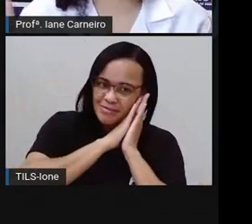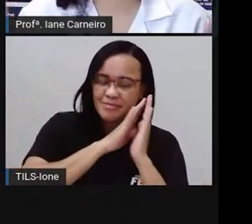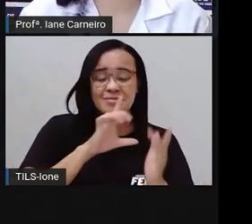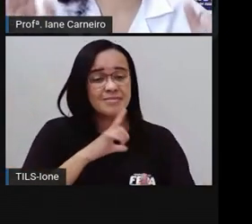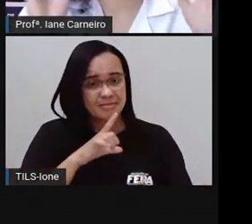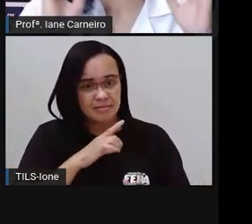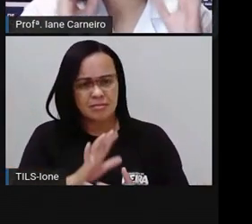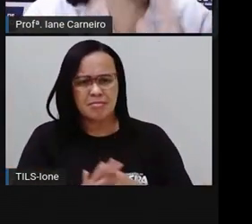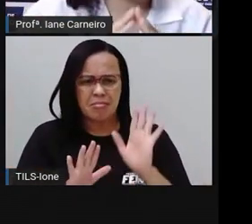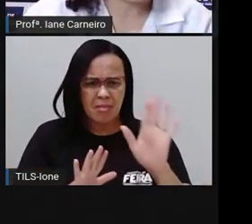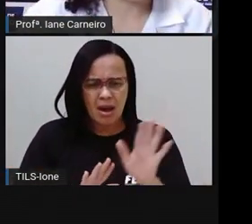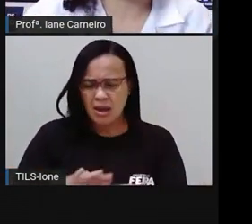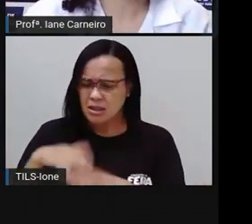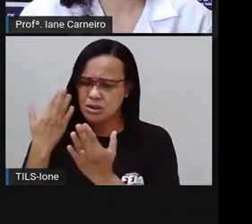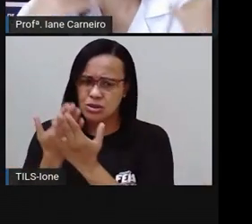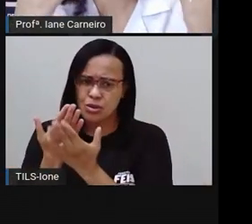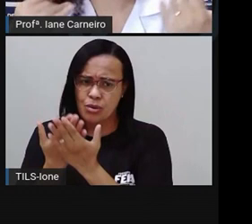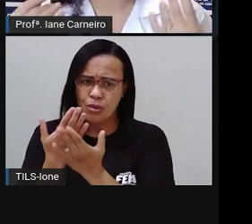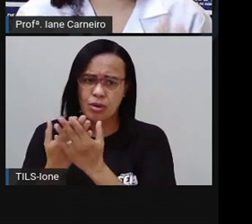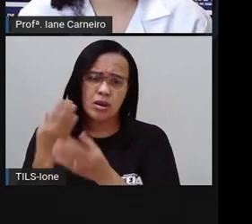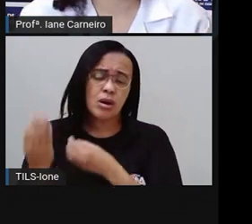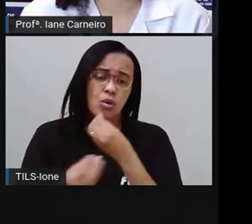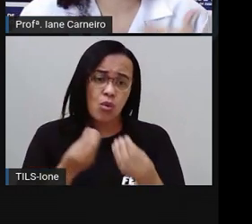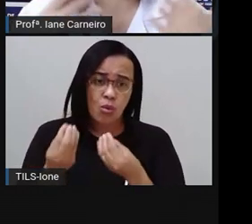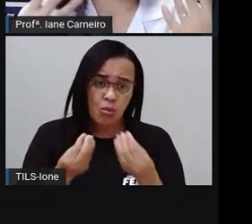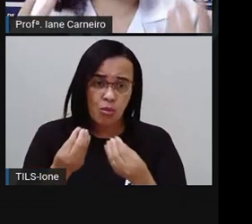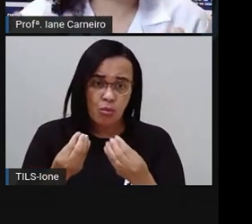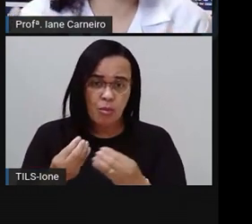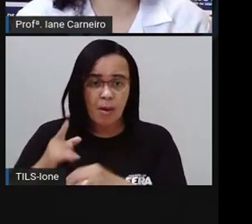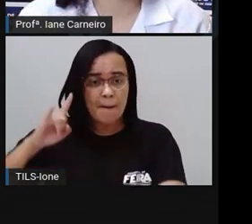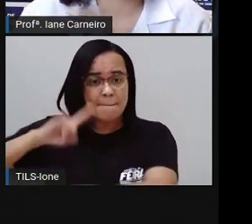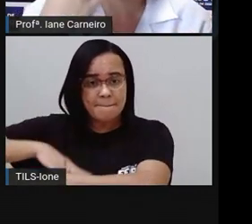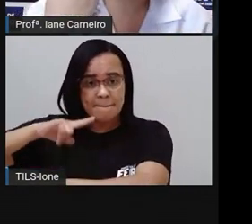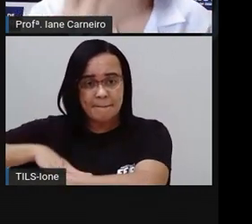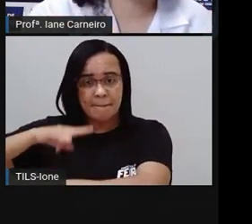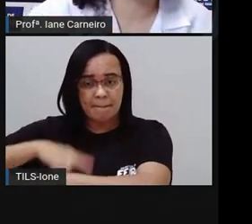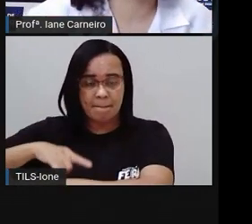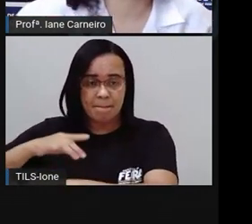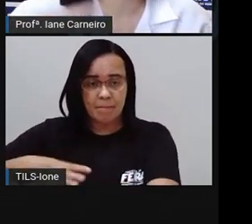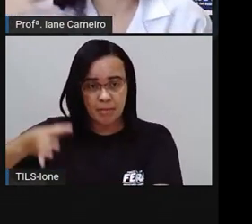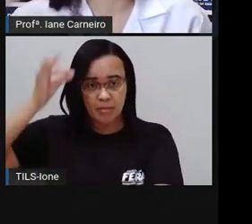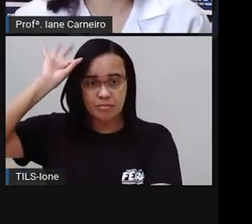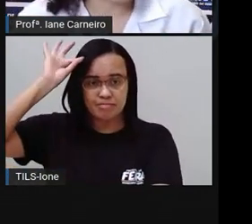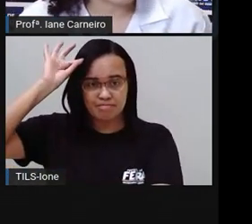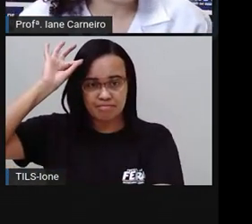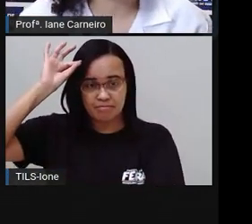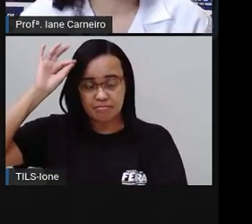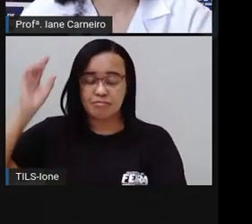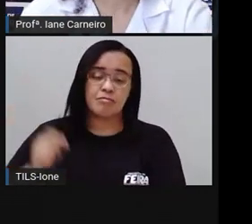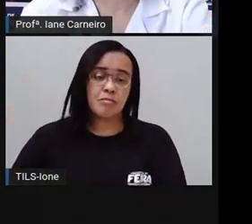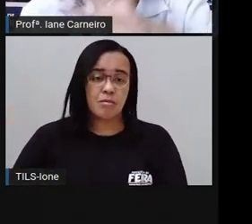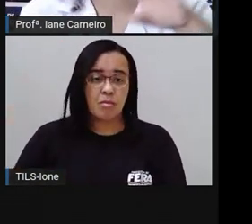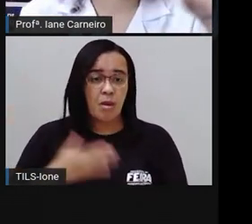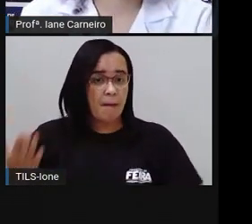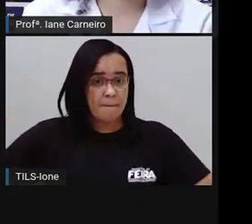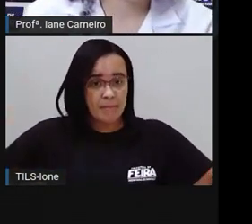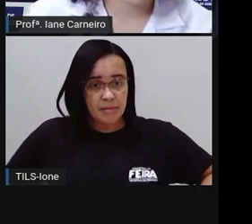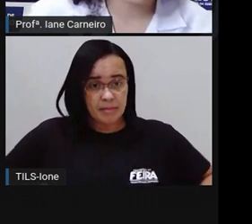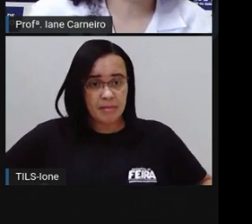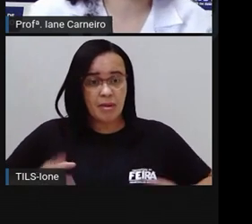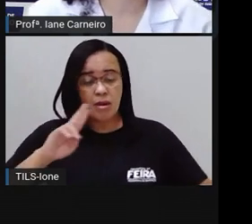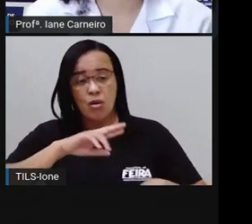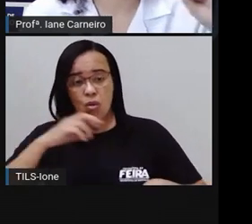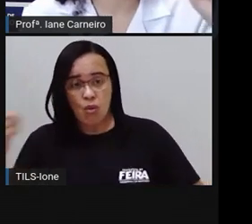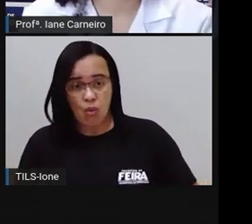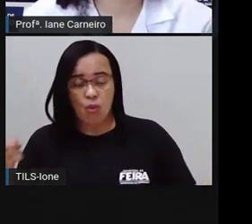escola tem que ter o banheiro dos adultos, dos professores e dos funcionários. E o banheiro das